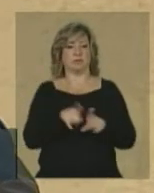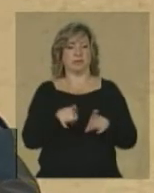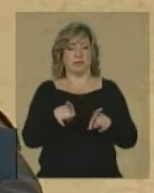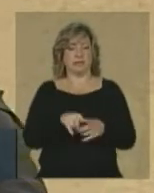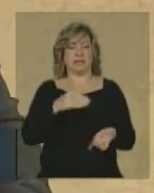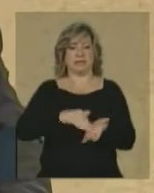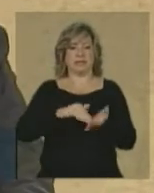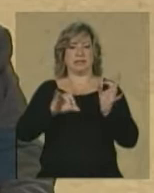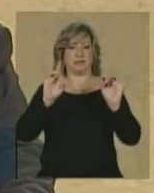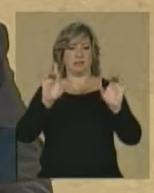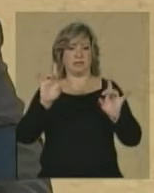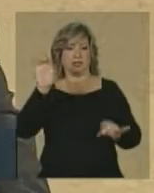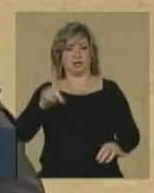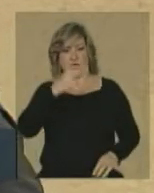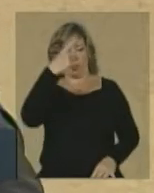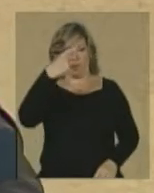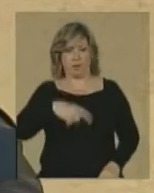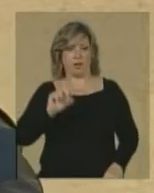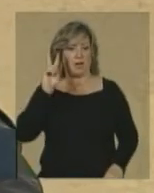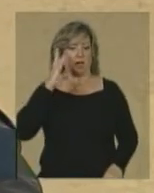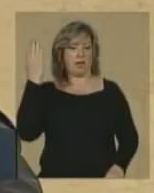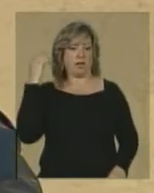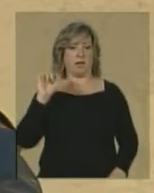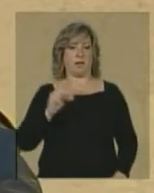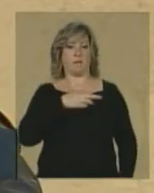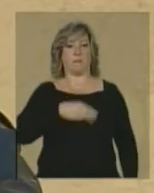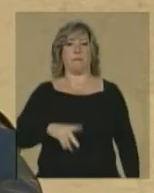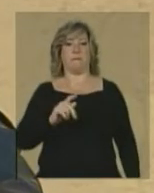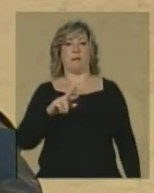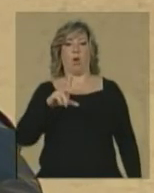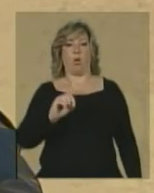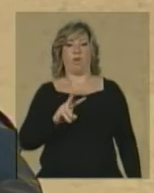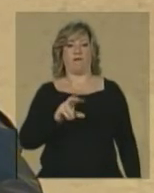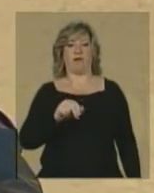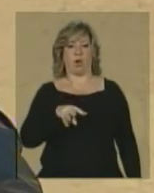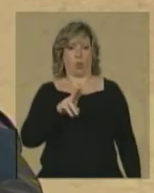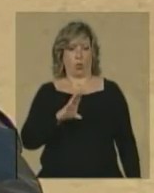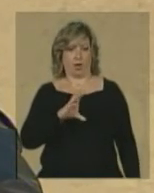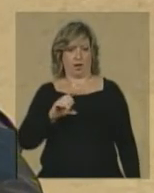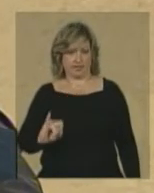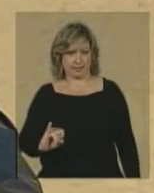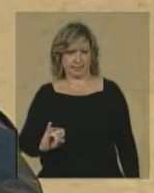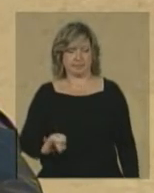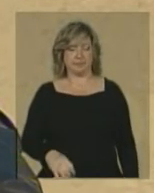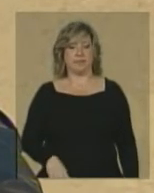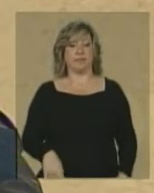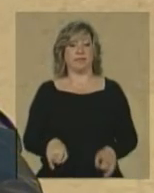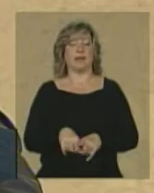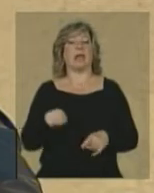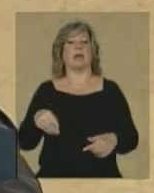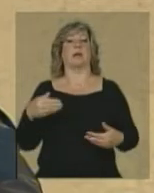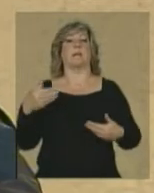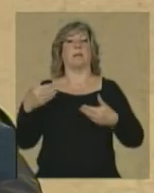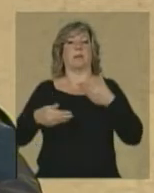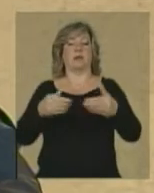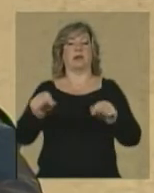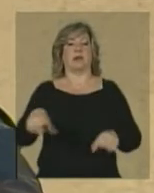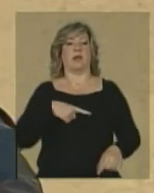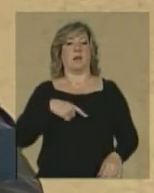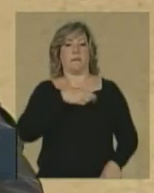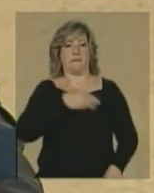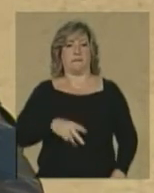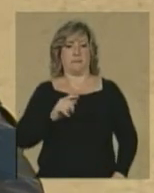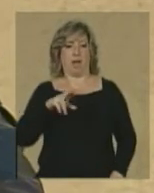Humanos naquela ocasião da gestão do ministro Paulo Vanucchi. O prosseguimento da gestão do ministro Paulo Vanucchi